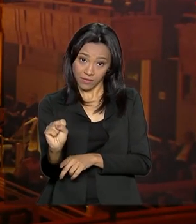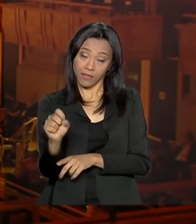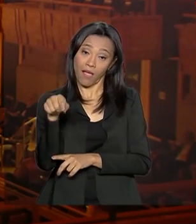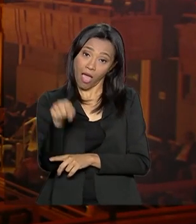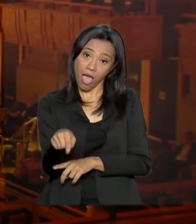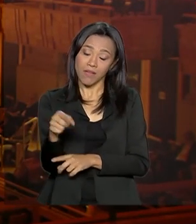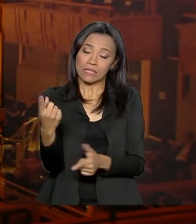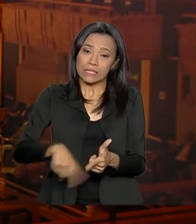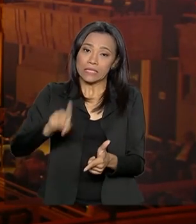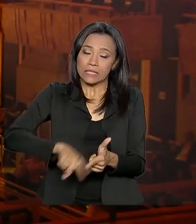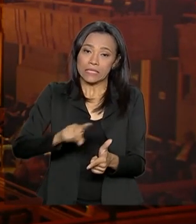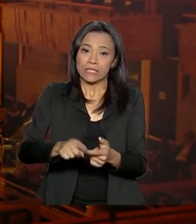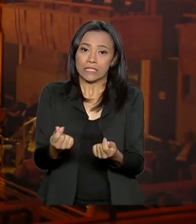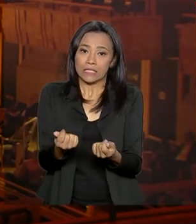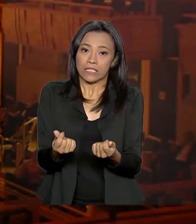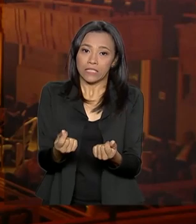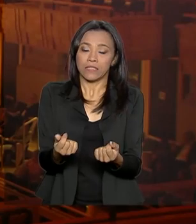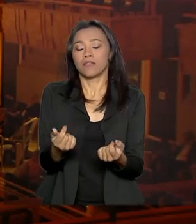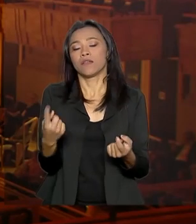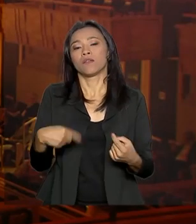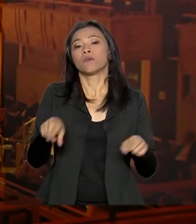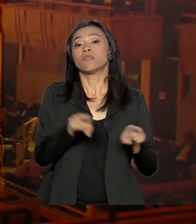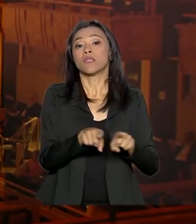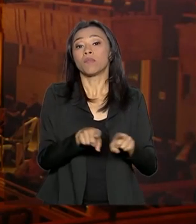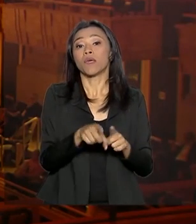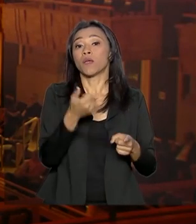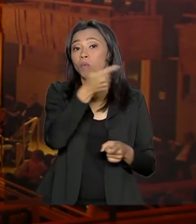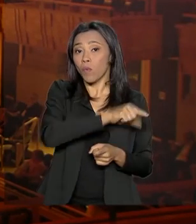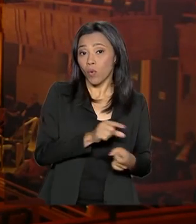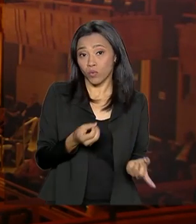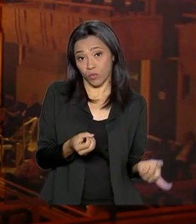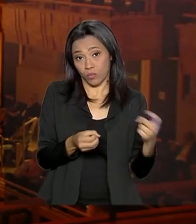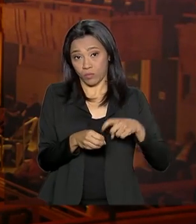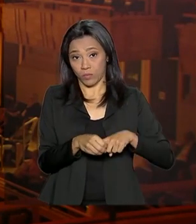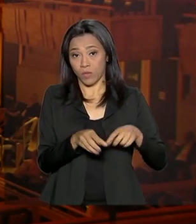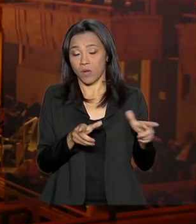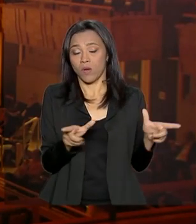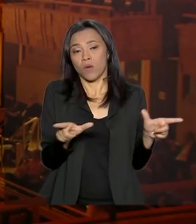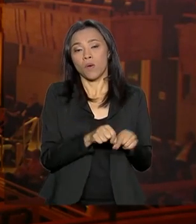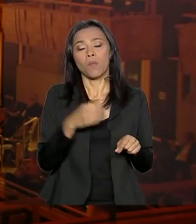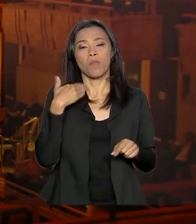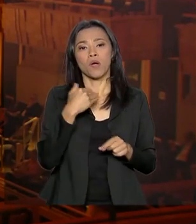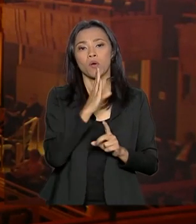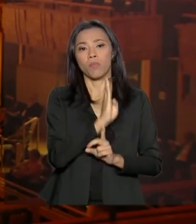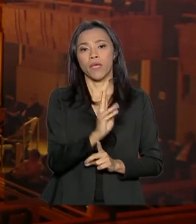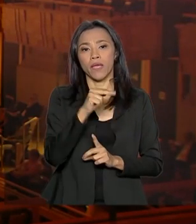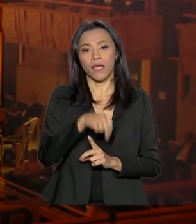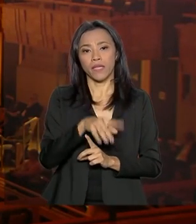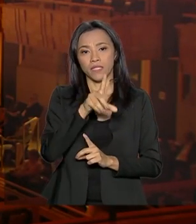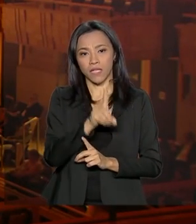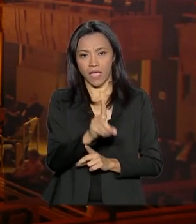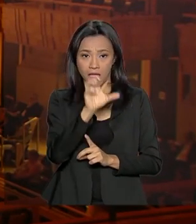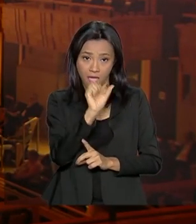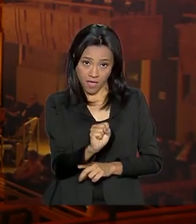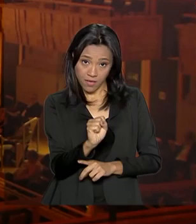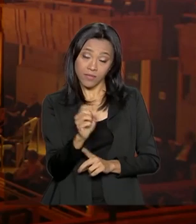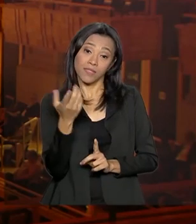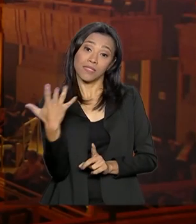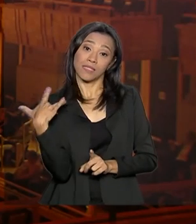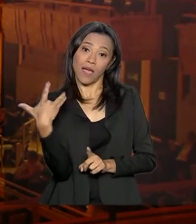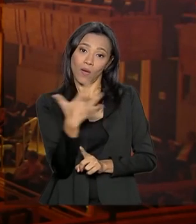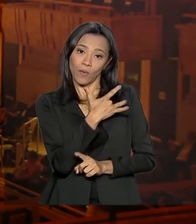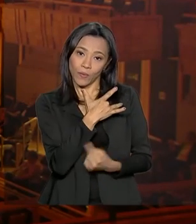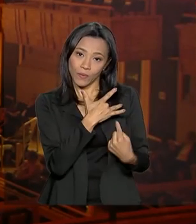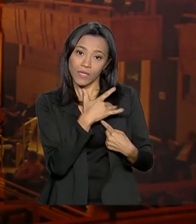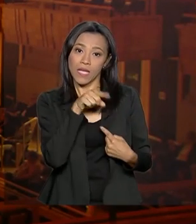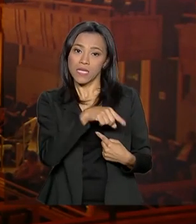o governo federal, por meio do Banco Nacional de Desenvolvimento Econômico e Social, está lançando o programa BNDES Saúde. O banco